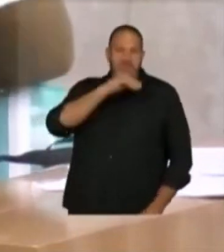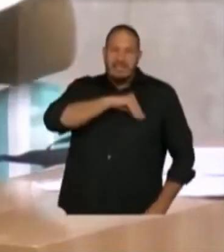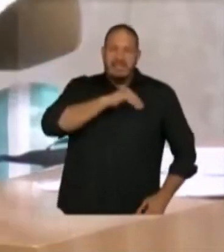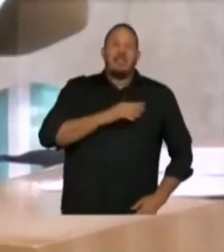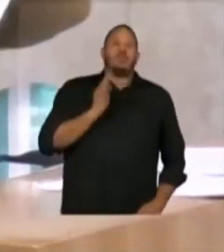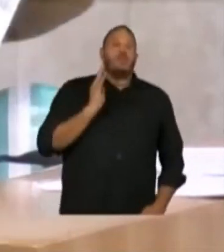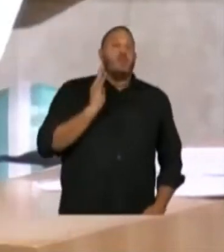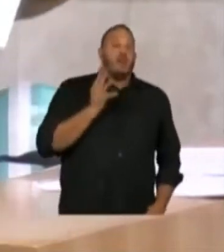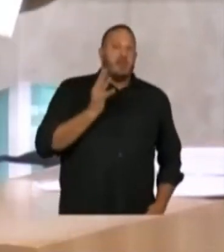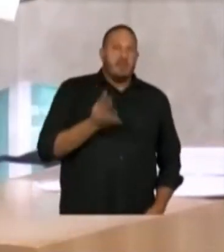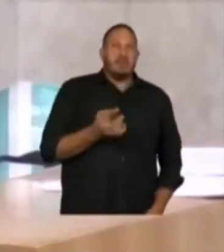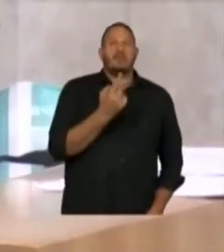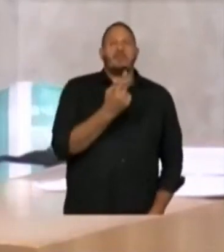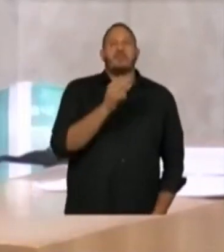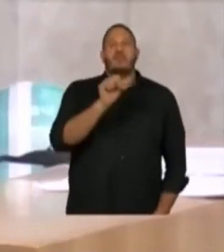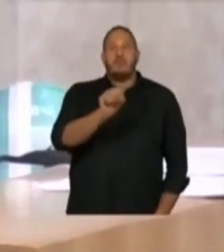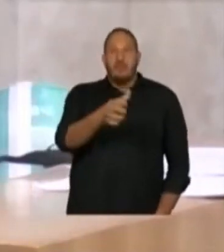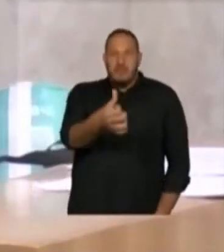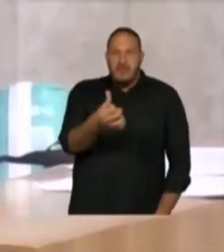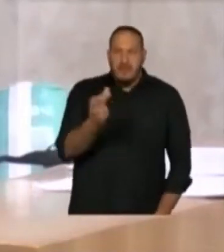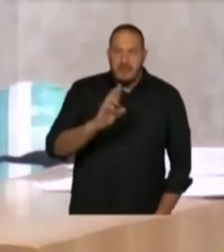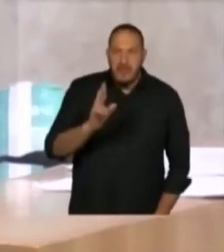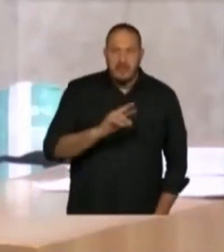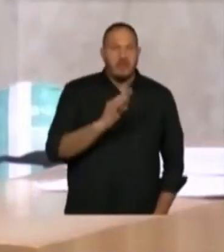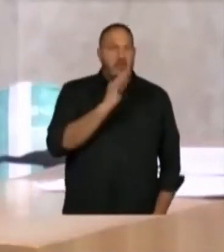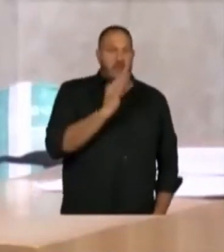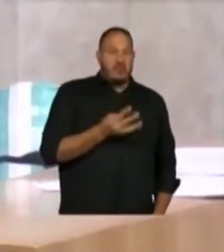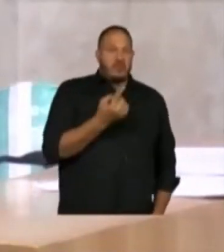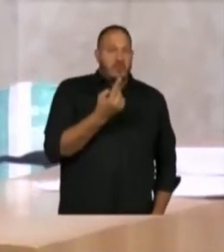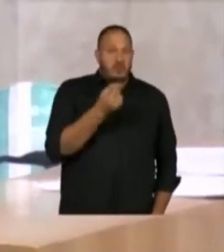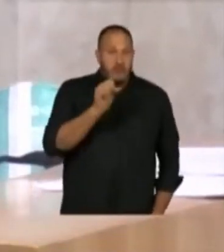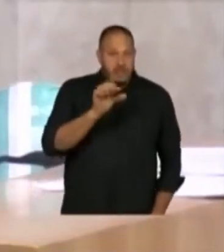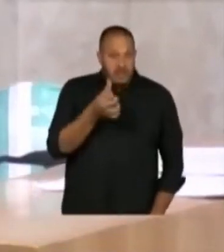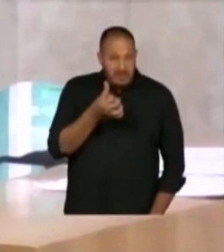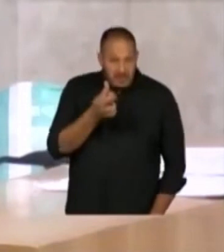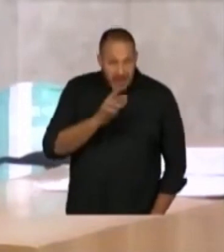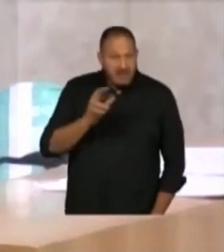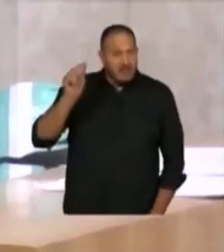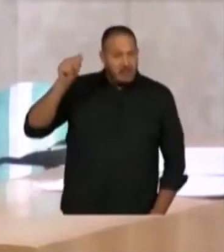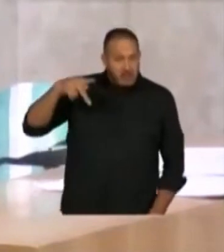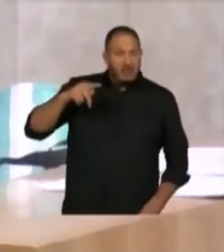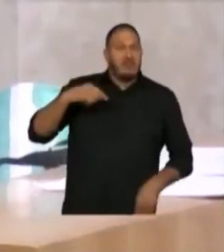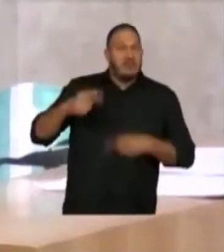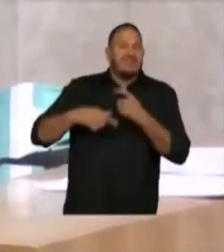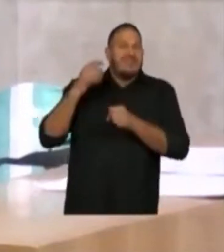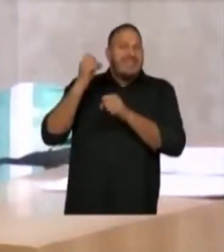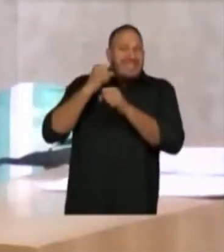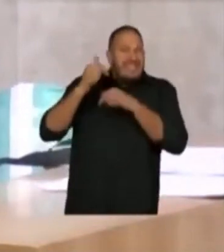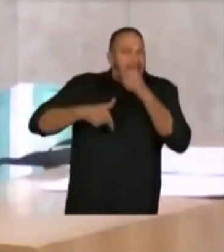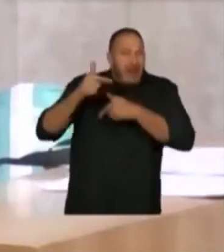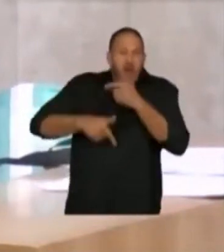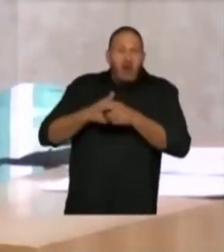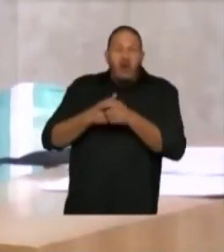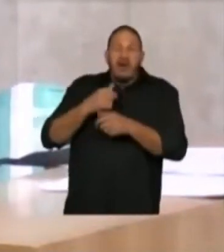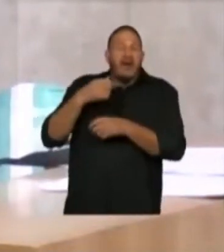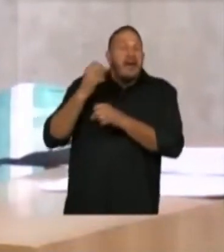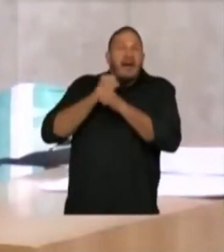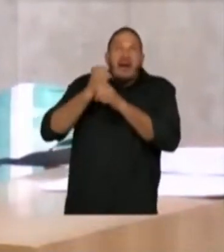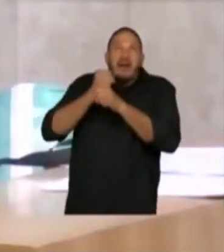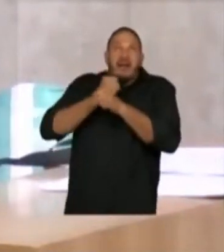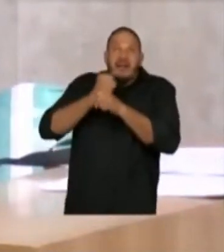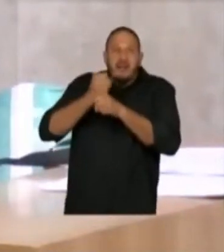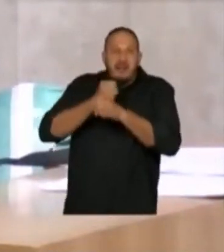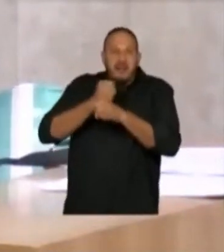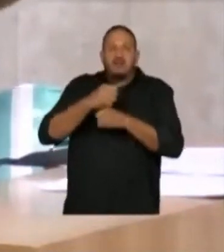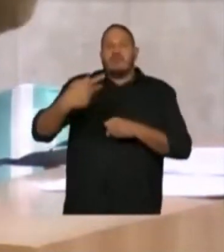$ 4.186,00,$ 4.186,00, depois de trabalhar por décadas na cidade de São